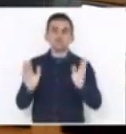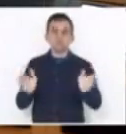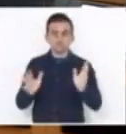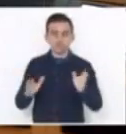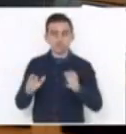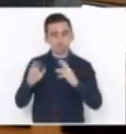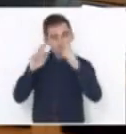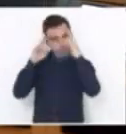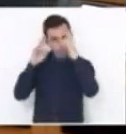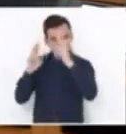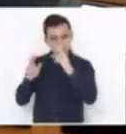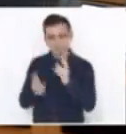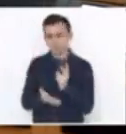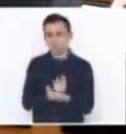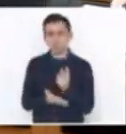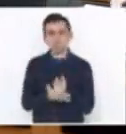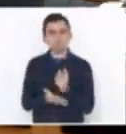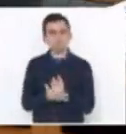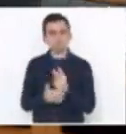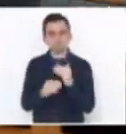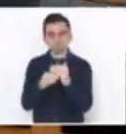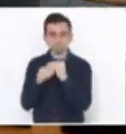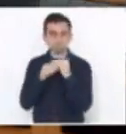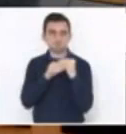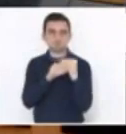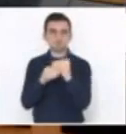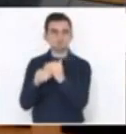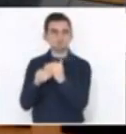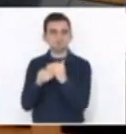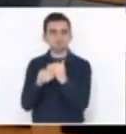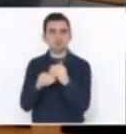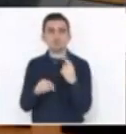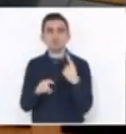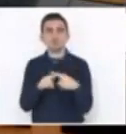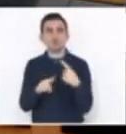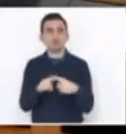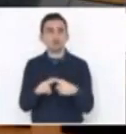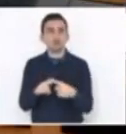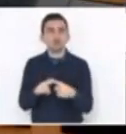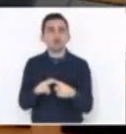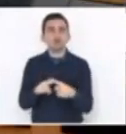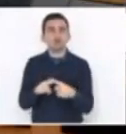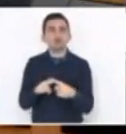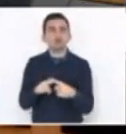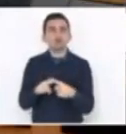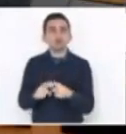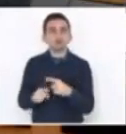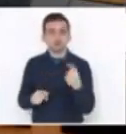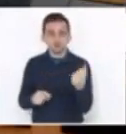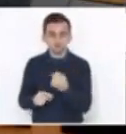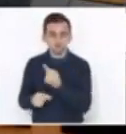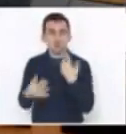e sempre foi consenso nessa Casa. Por que que nós aceitamos, todos os líderes, deputado José Milton,